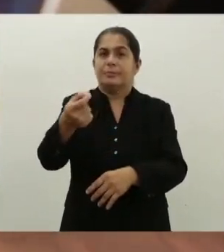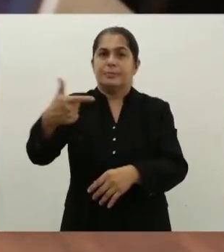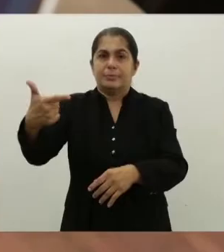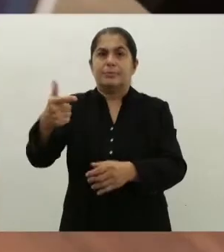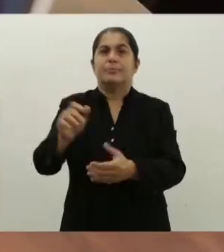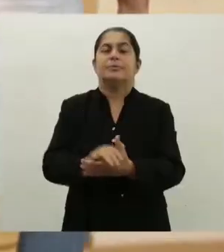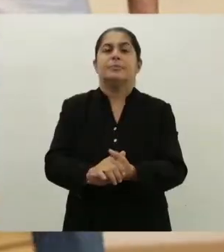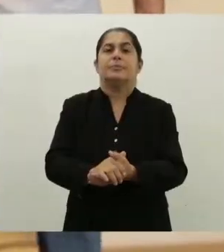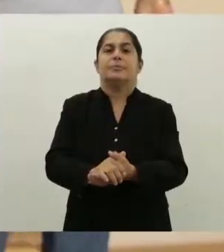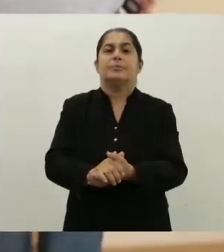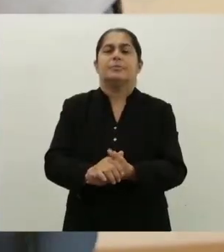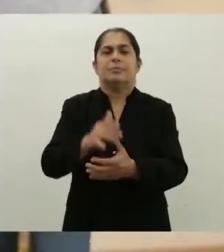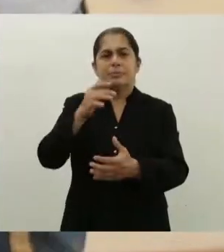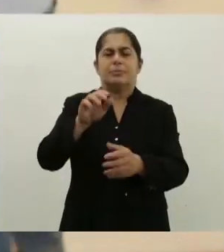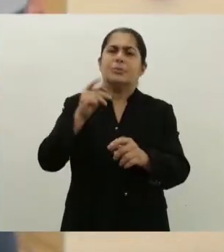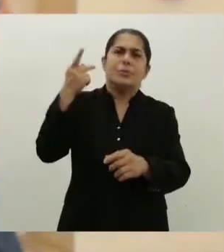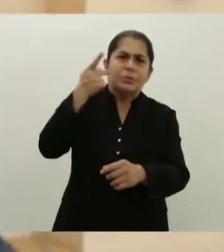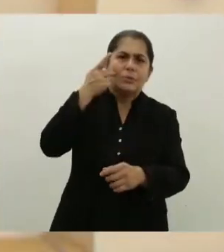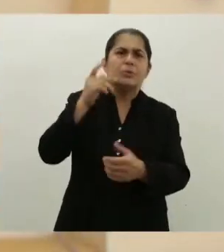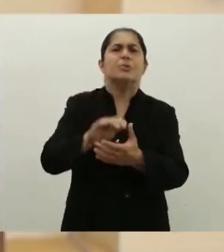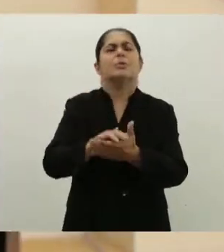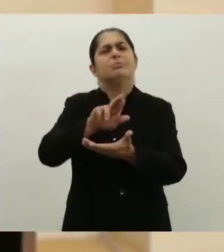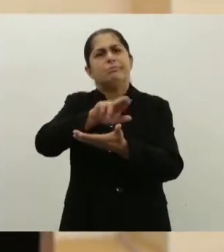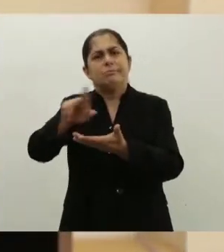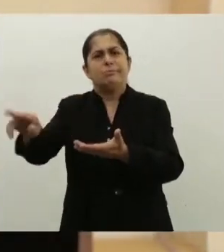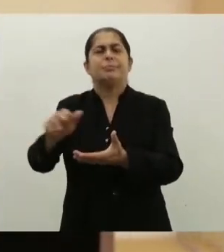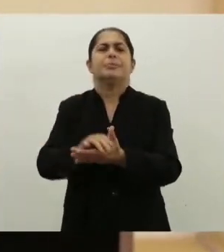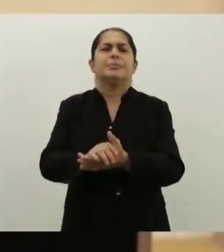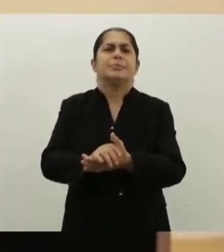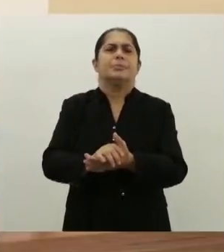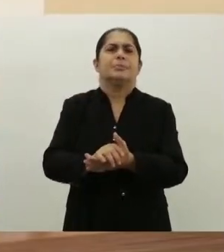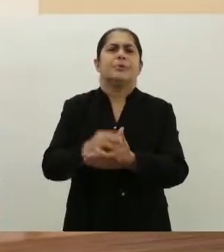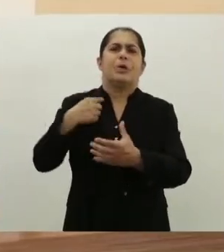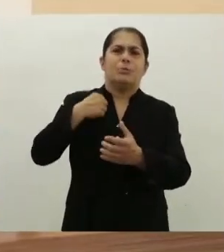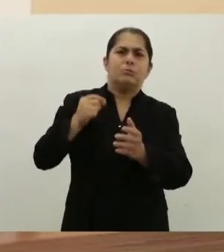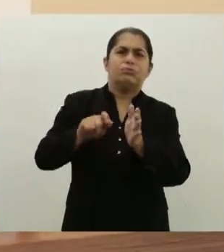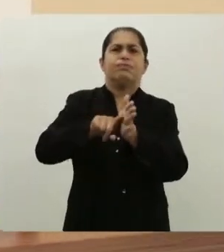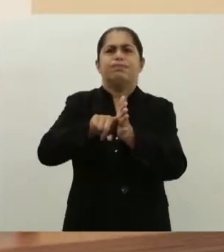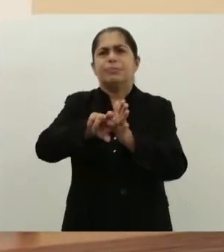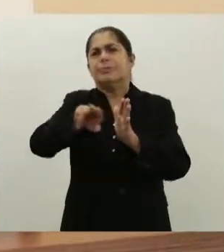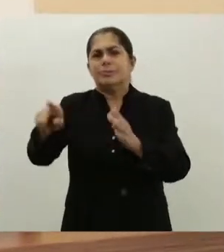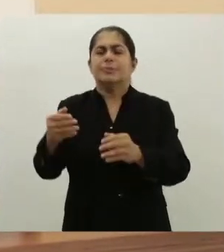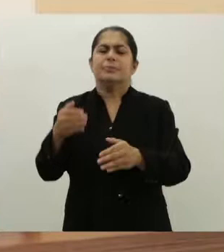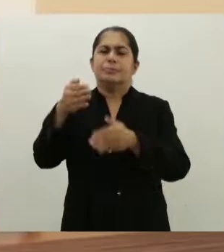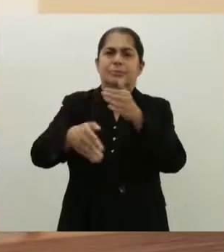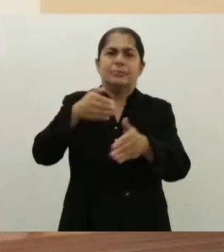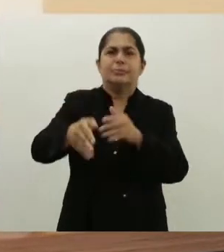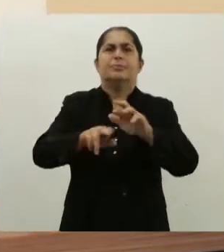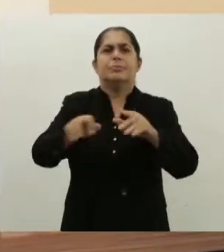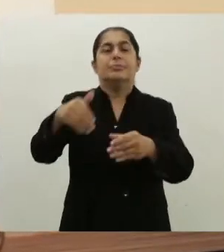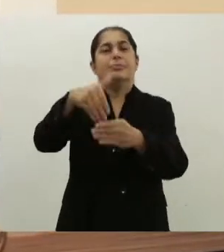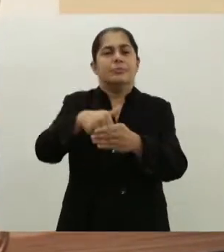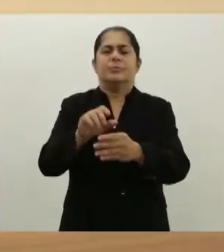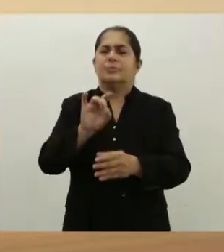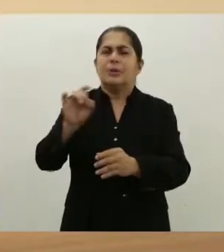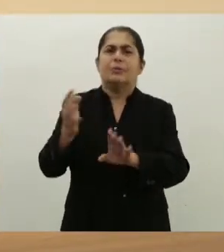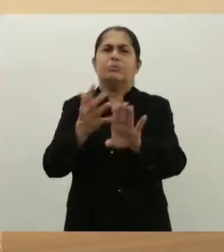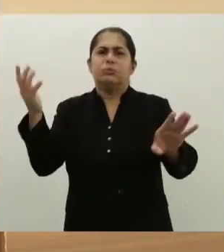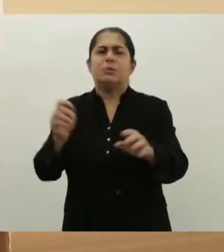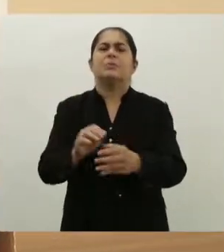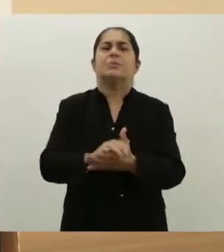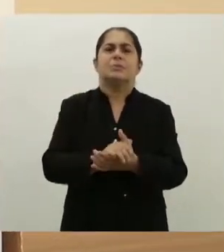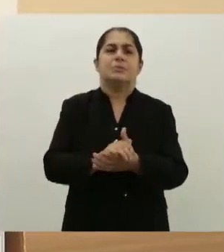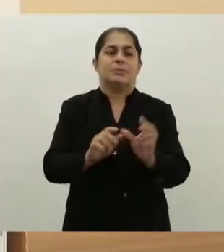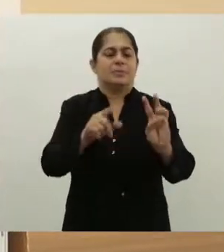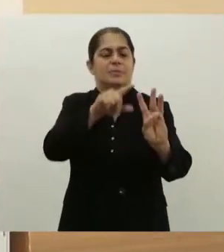202 eleitores, entre promotores e procuradores de justiça, que compareceram à eleição. Cada um podia